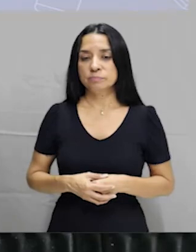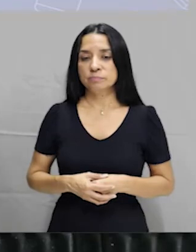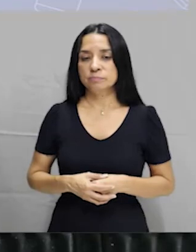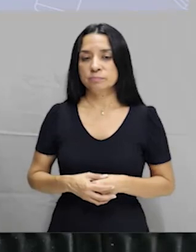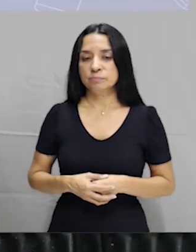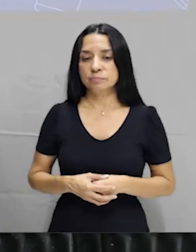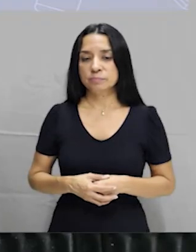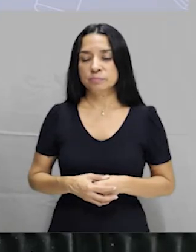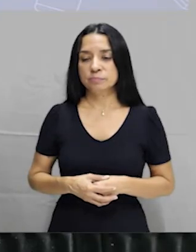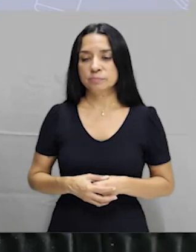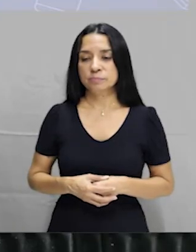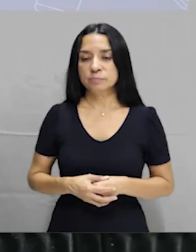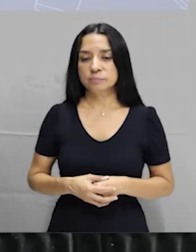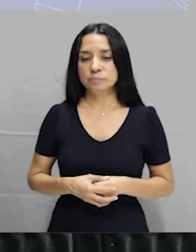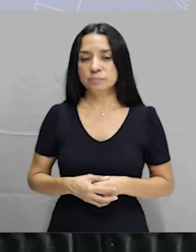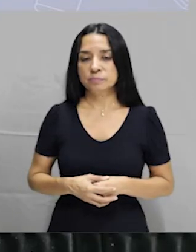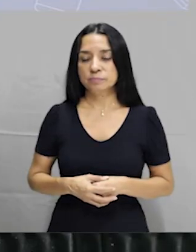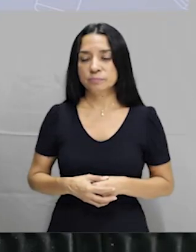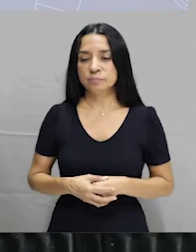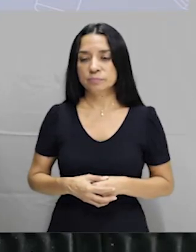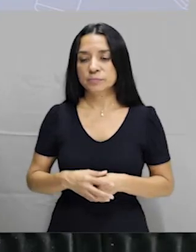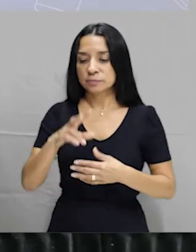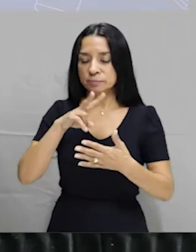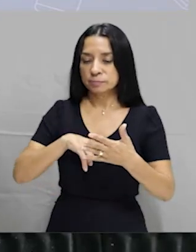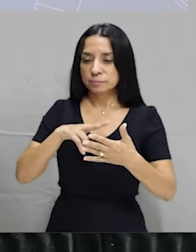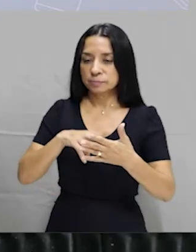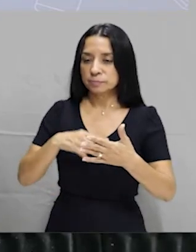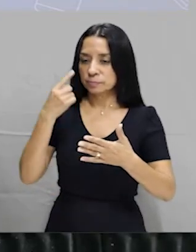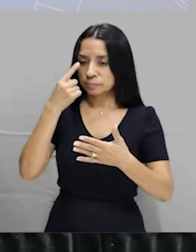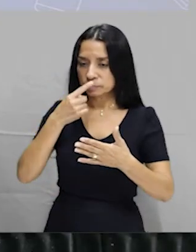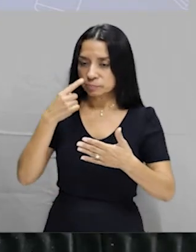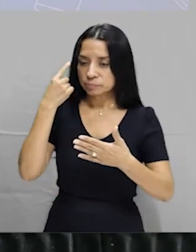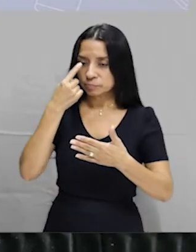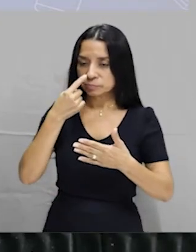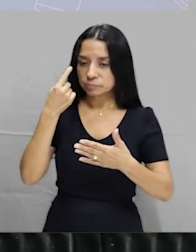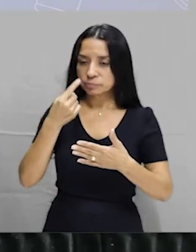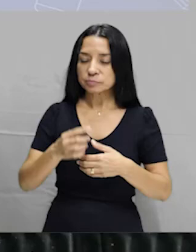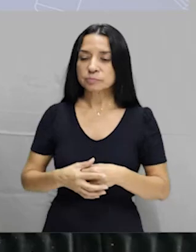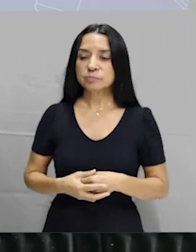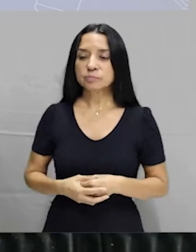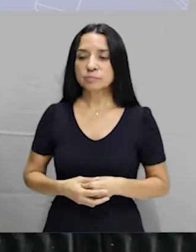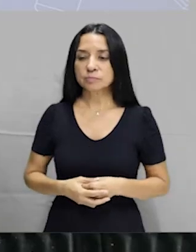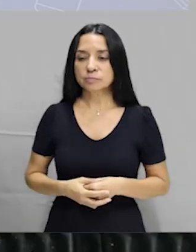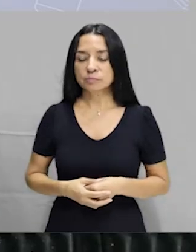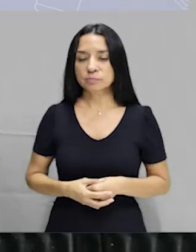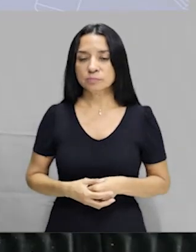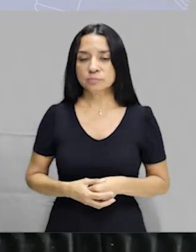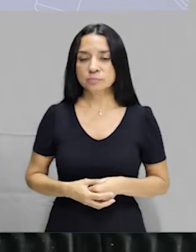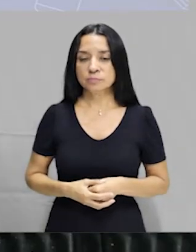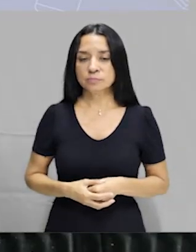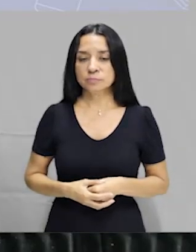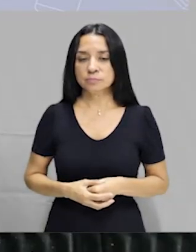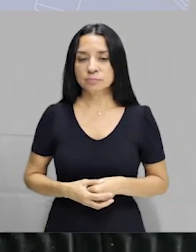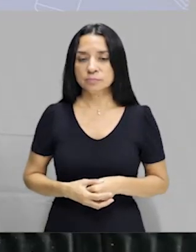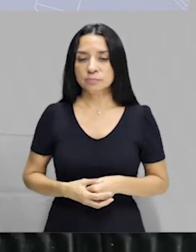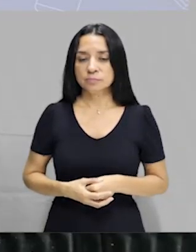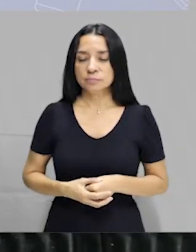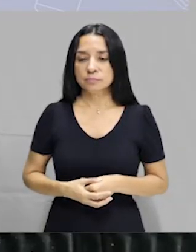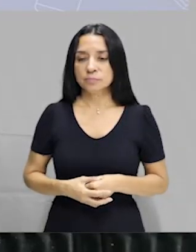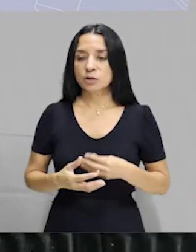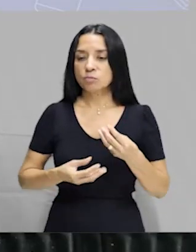Os abogados se reunir, é o meu verbo, em la oficina.